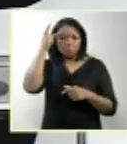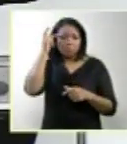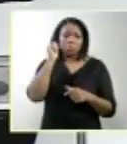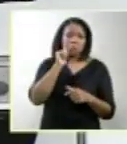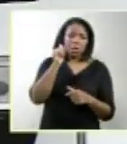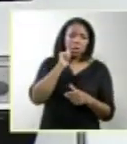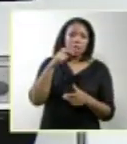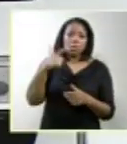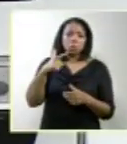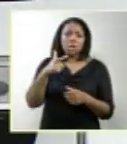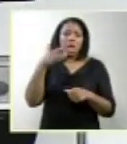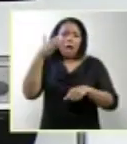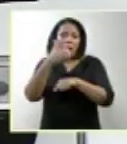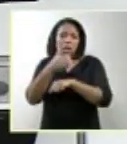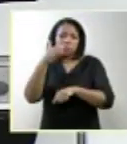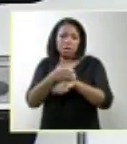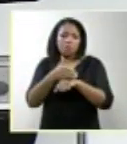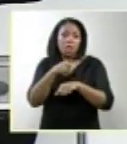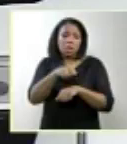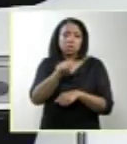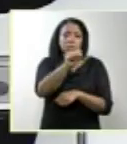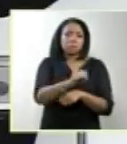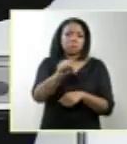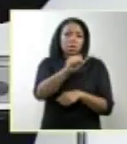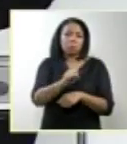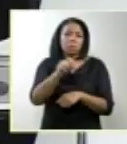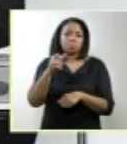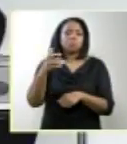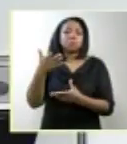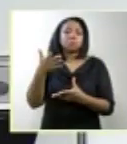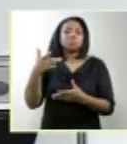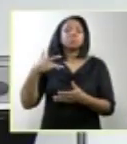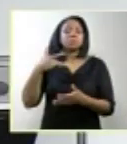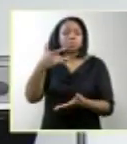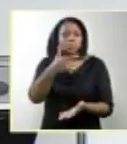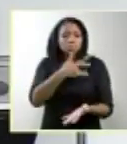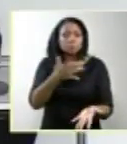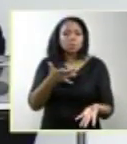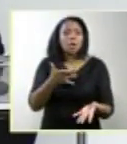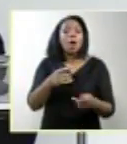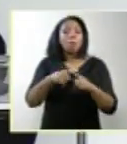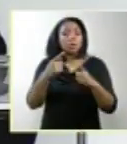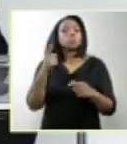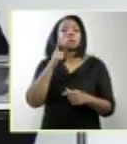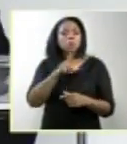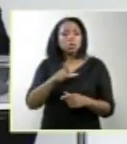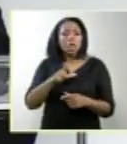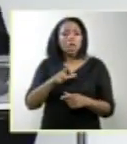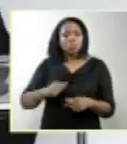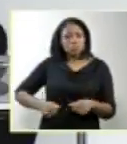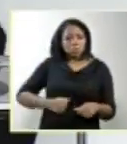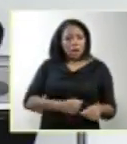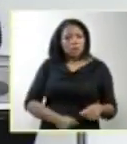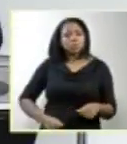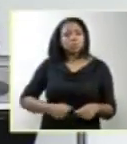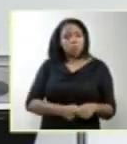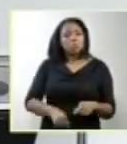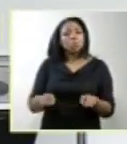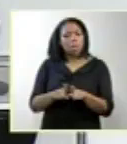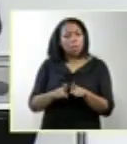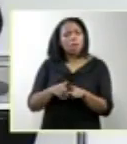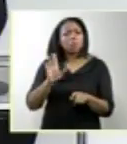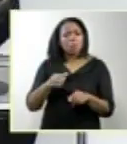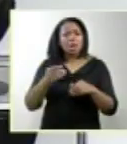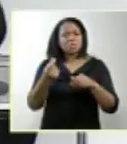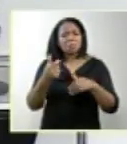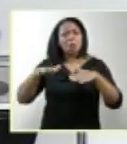que não tenha acesso ao sistema público de saúde, a grande maioria consegue um ultrasson, é um exame muito barato. Em Belo Horizonte, nós temos um exame de uma